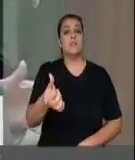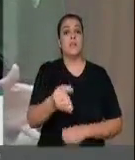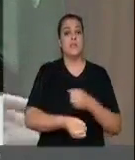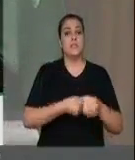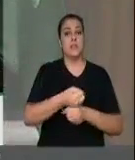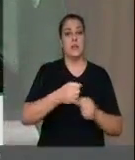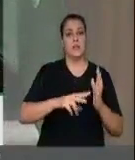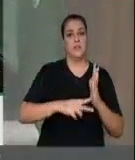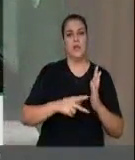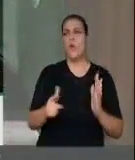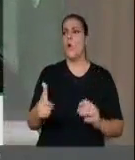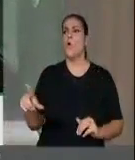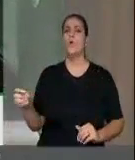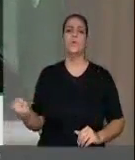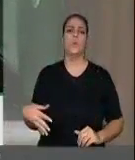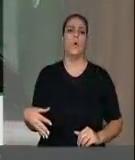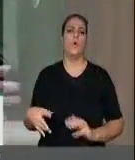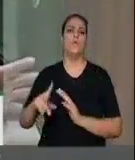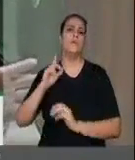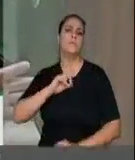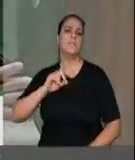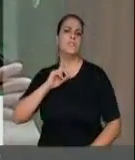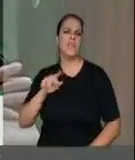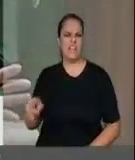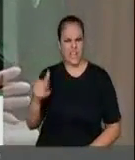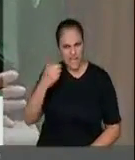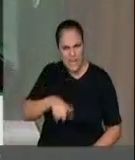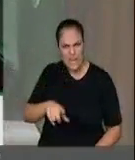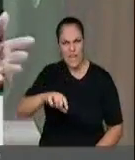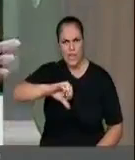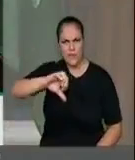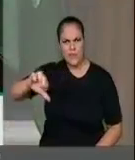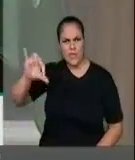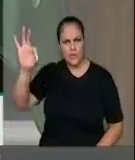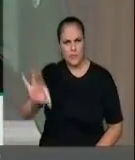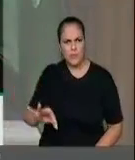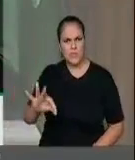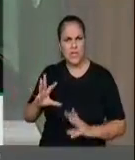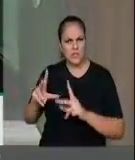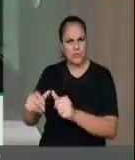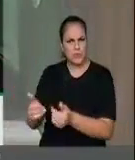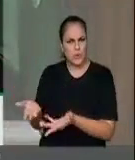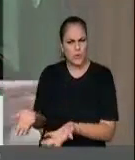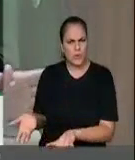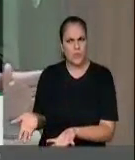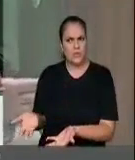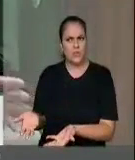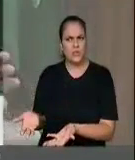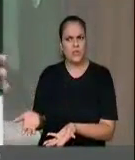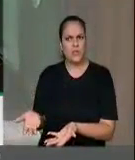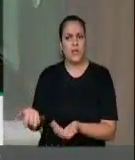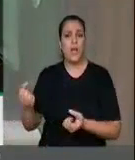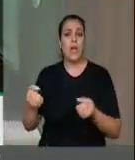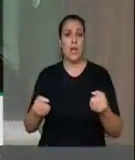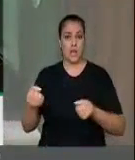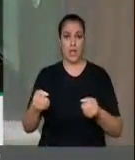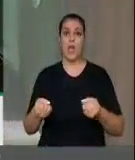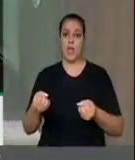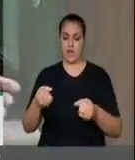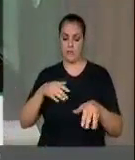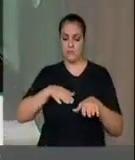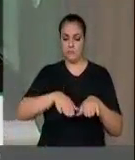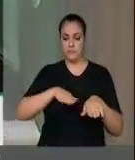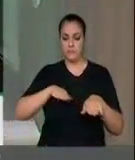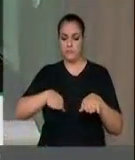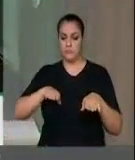o outro que chegou agora de Minas Gerais, é quem leva 99% dos veículos. Os veículos são estacionados lá